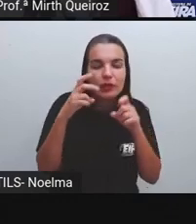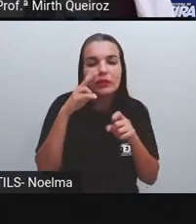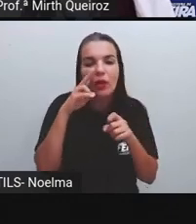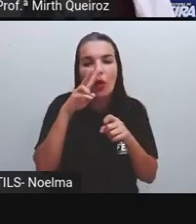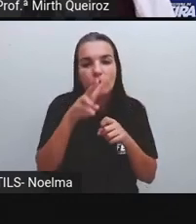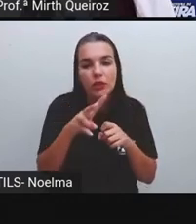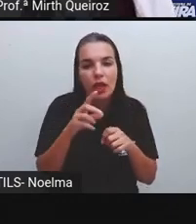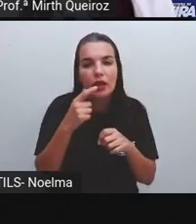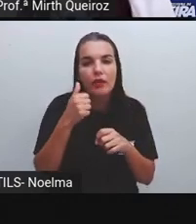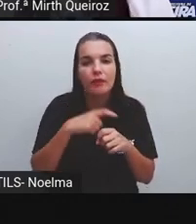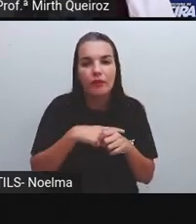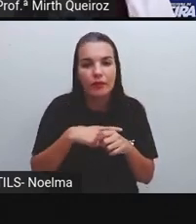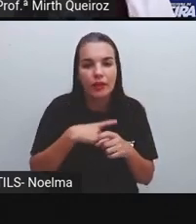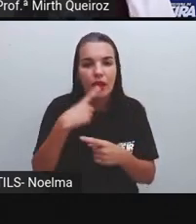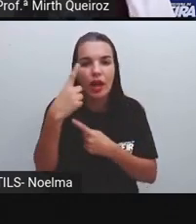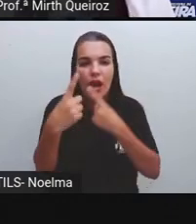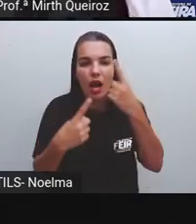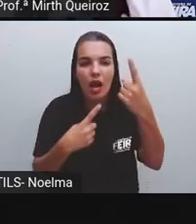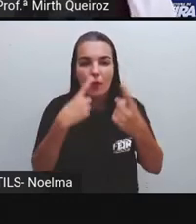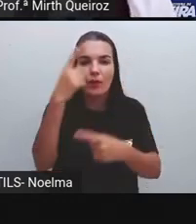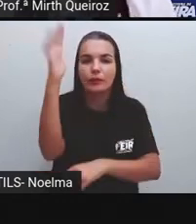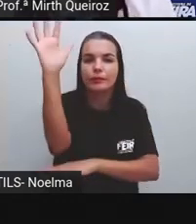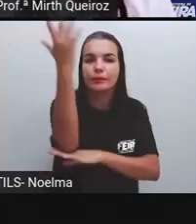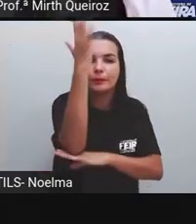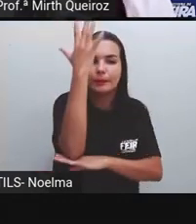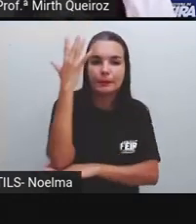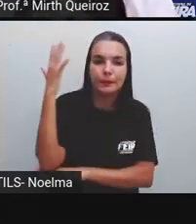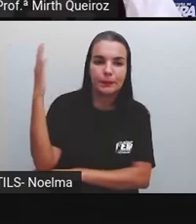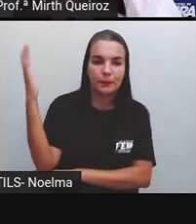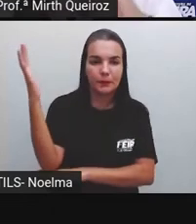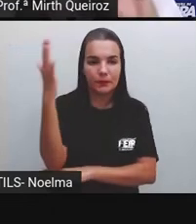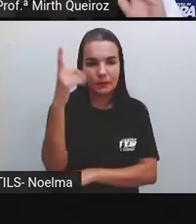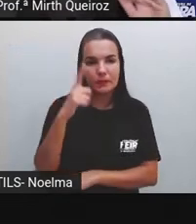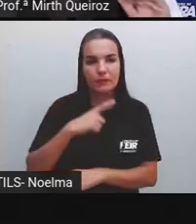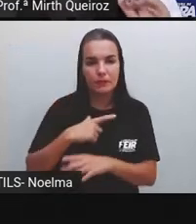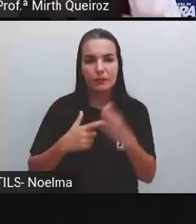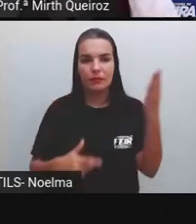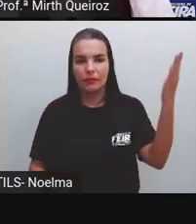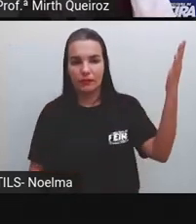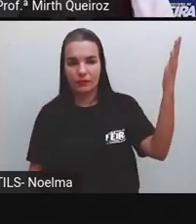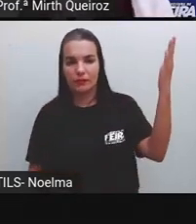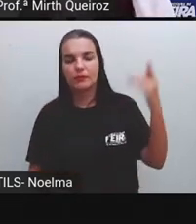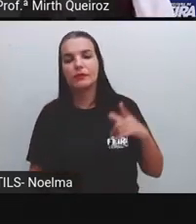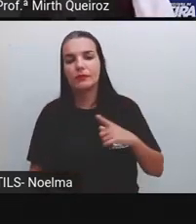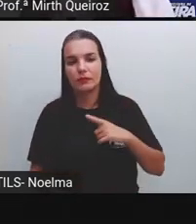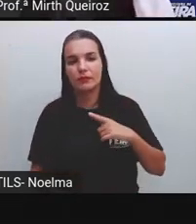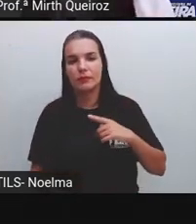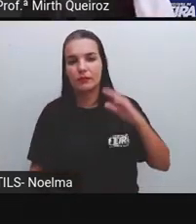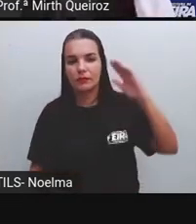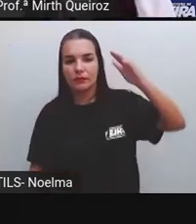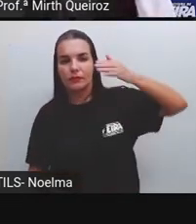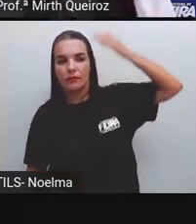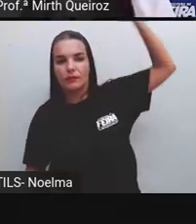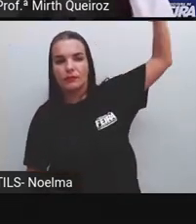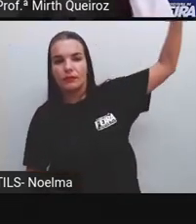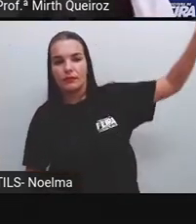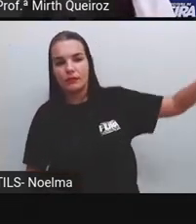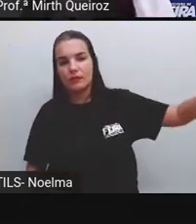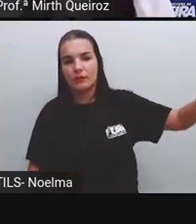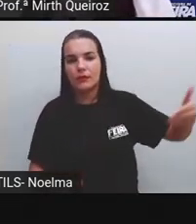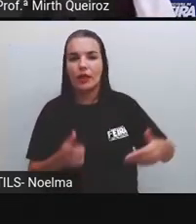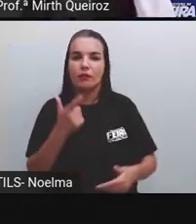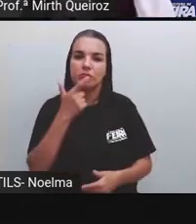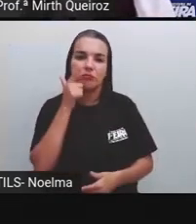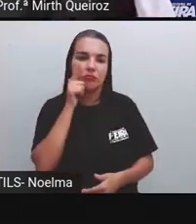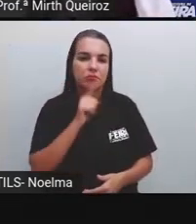dá para a gente ver que tem algumas plantas, Tem uma mata aí por trás dessas construções. Há o que a gente